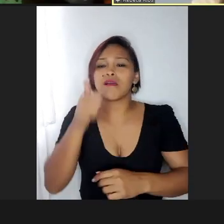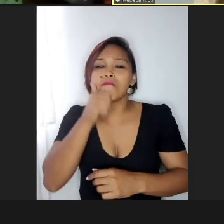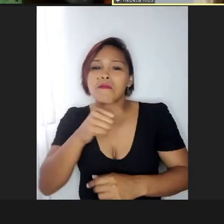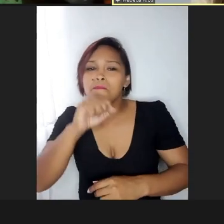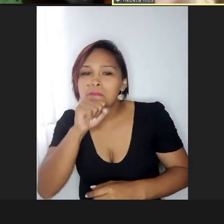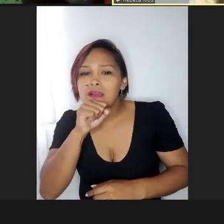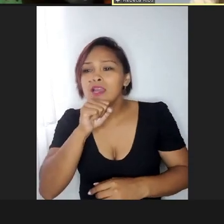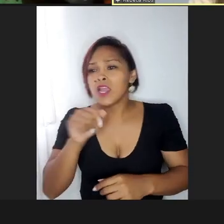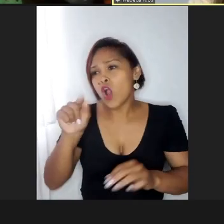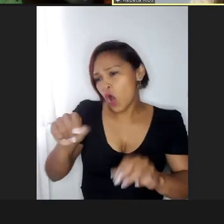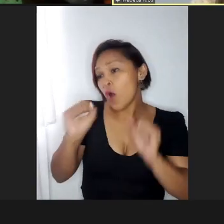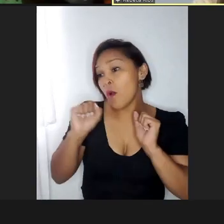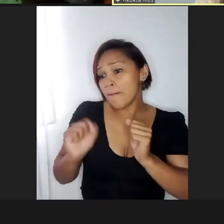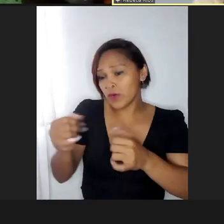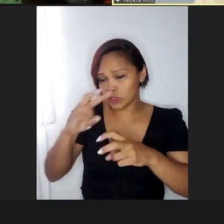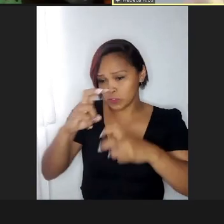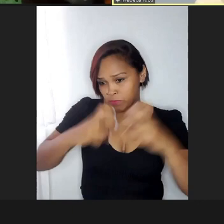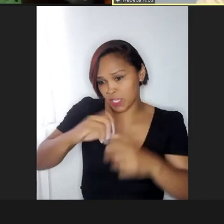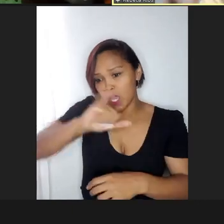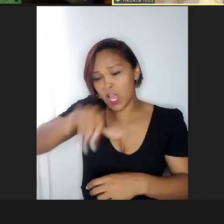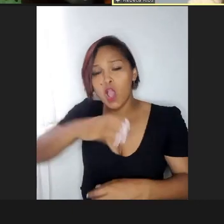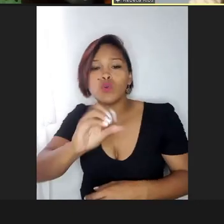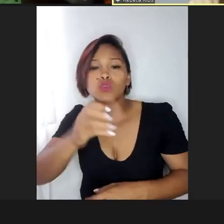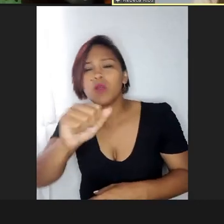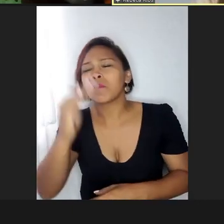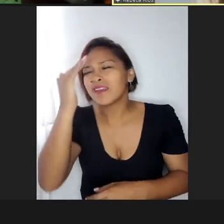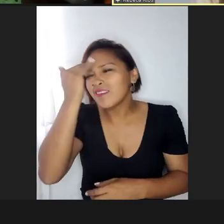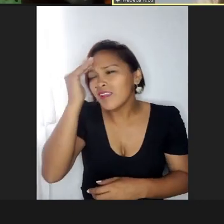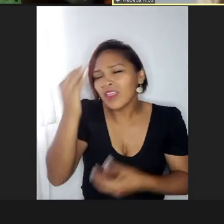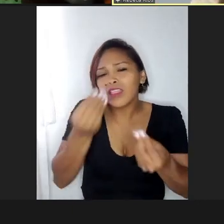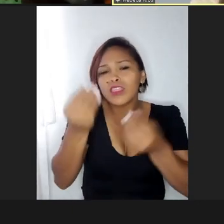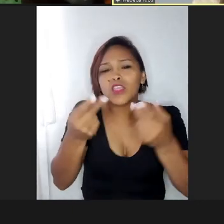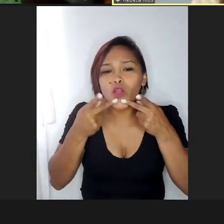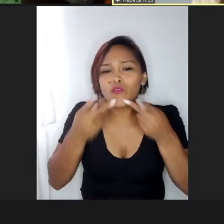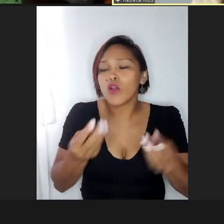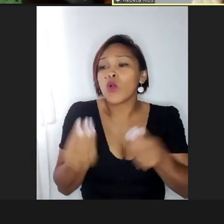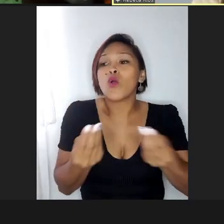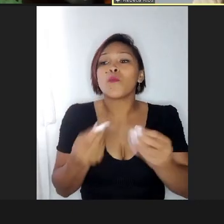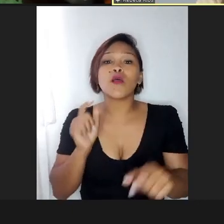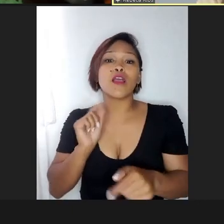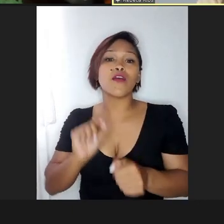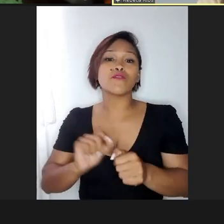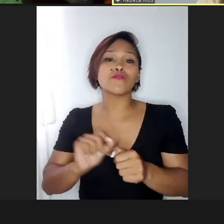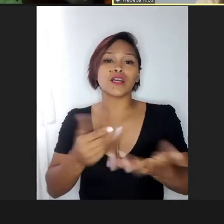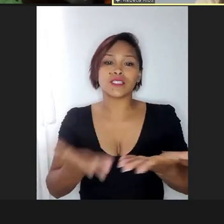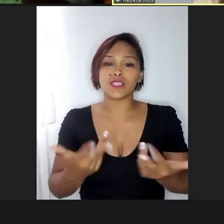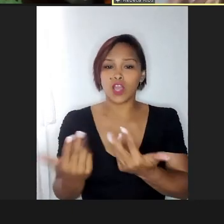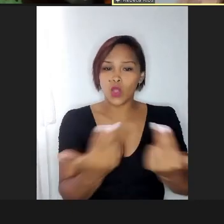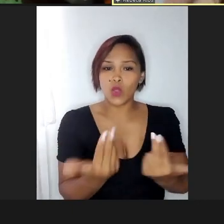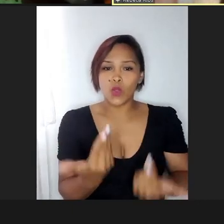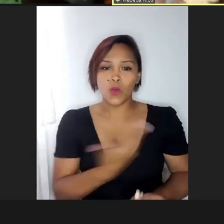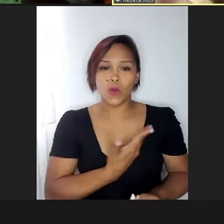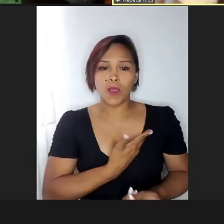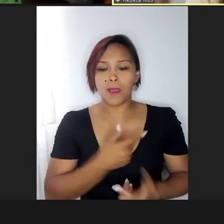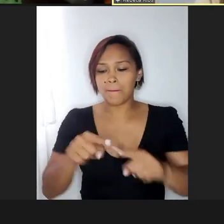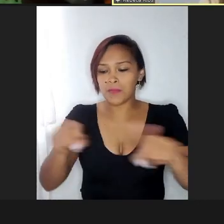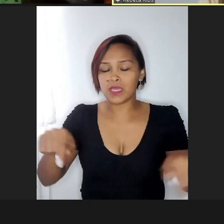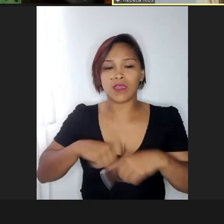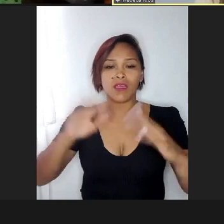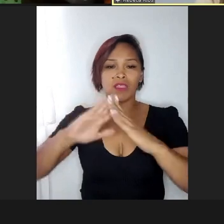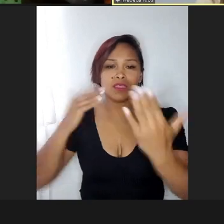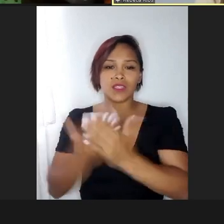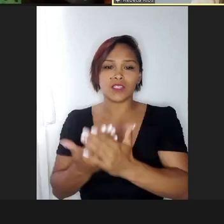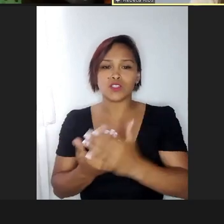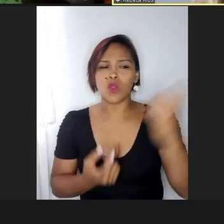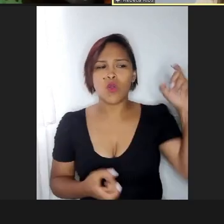como que eu brinco aqui com o João, porque ele não está entendendo o que eu estou falando, vai fazer igual a coleguinha na sala do João, que quando olhou o aparelhinho